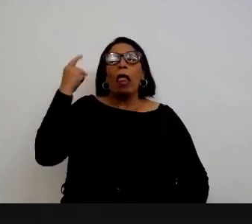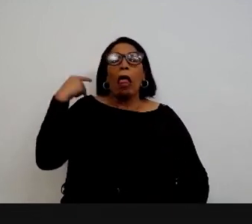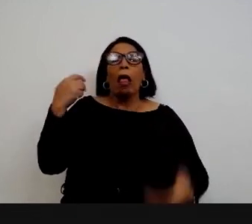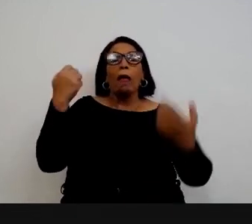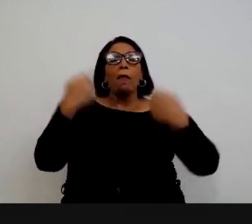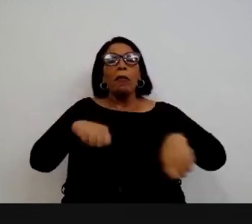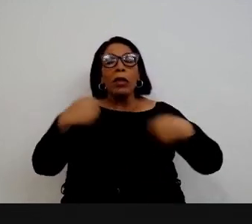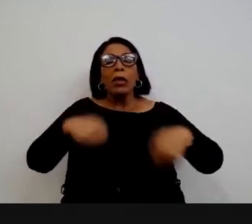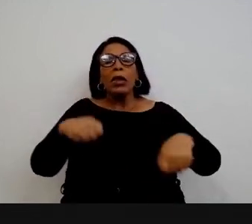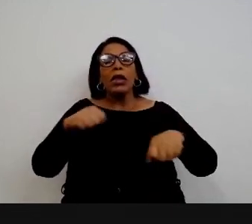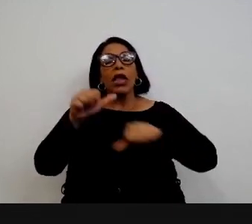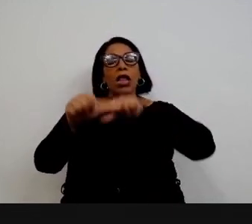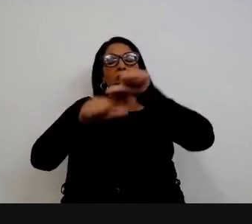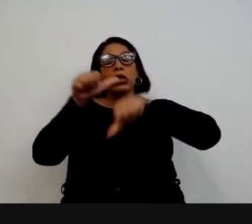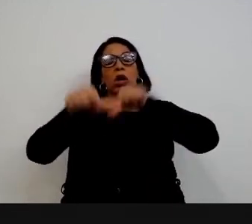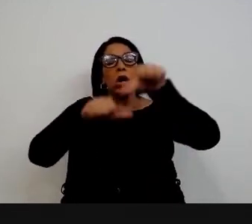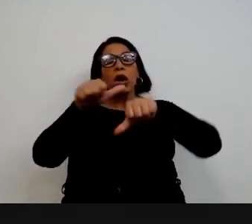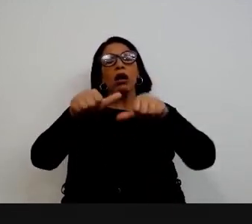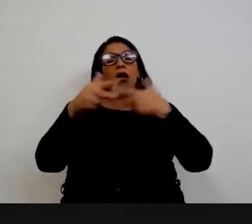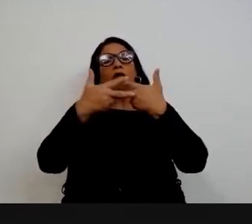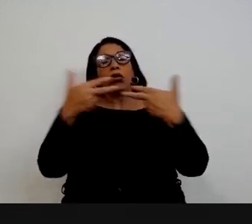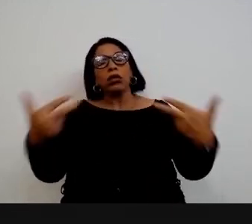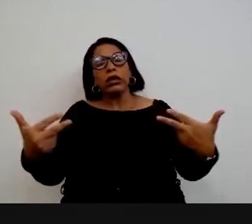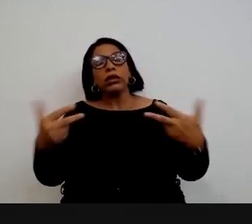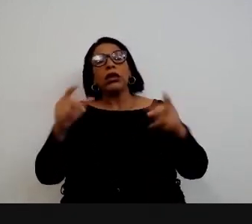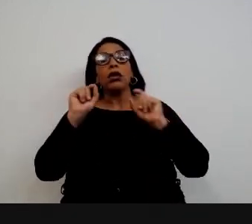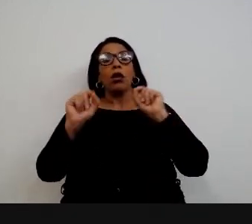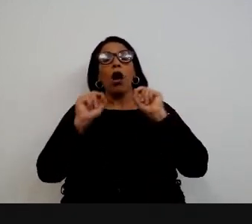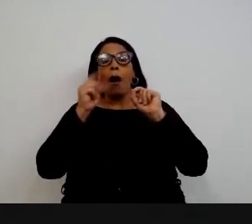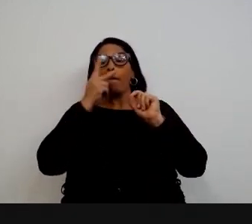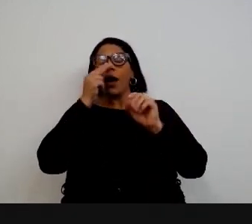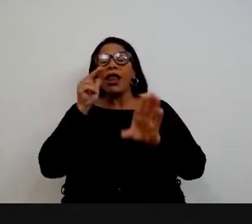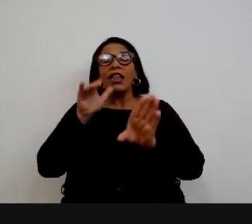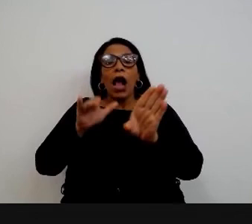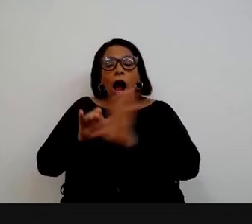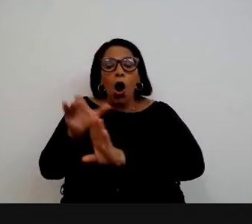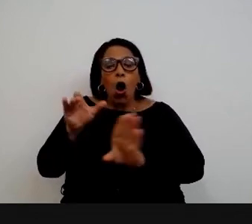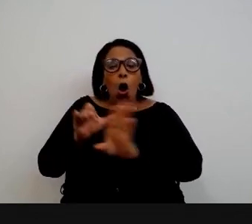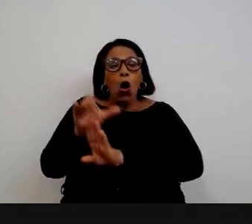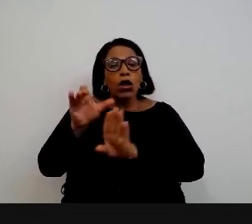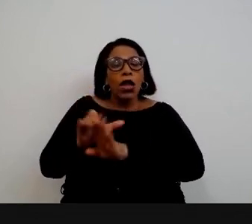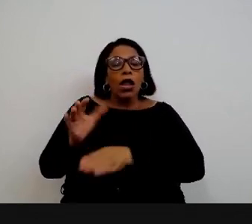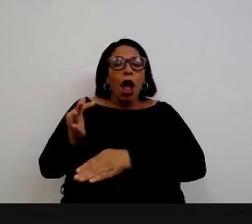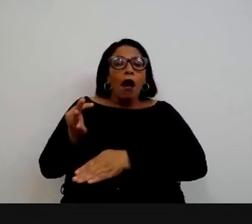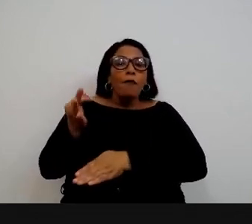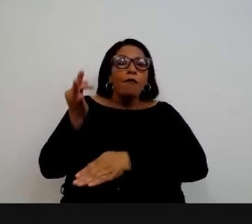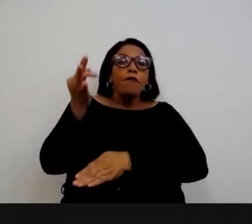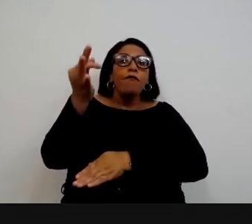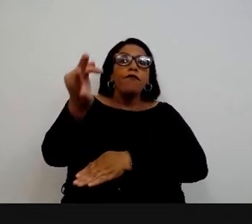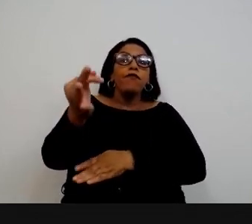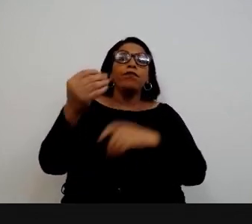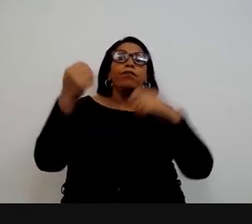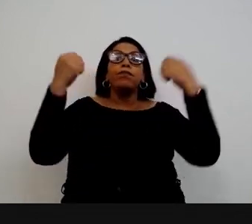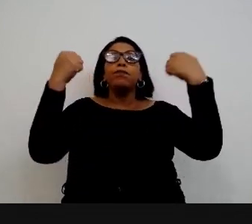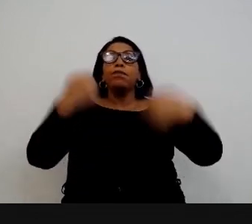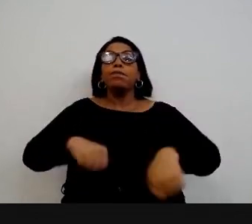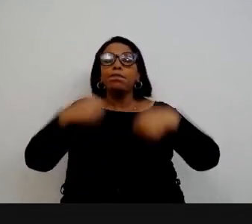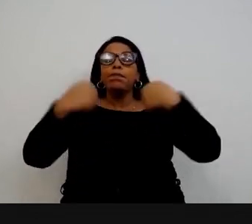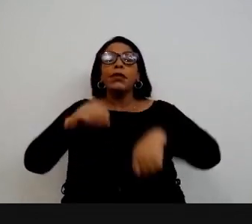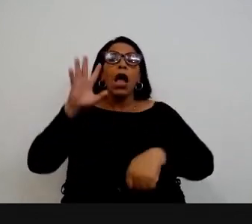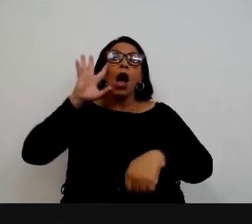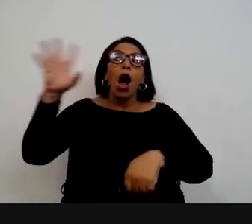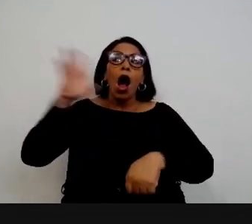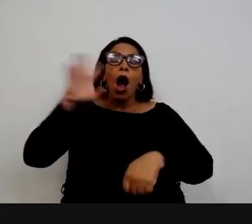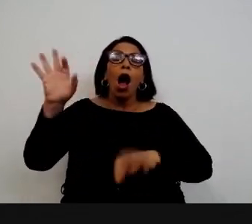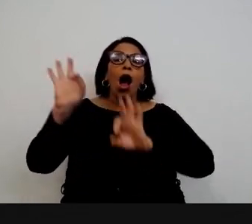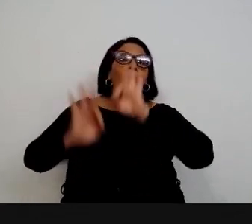tudo isso serve de orientação para o que a gente tem que fazer tem que pensar